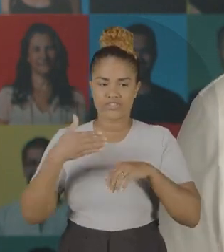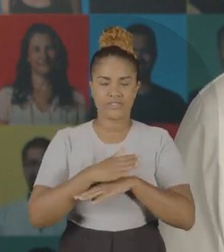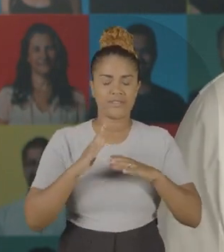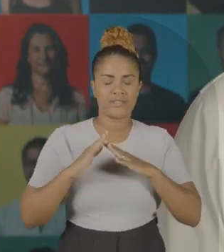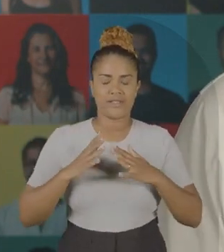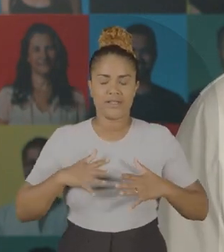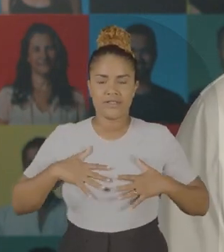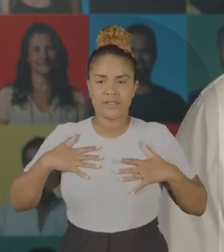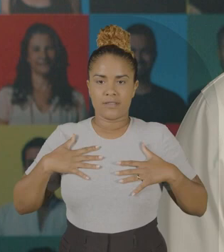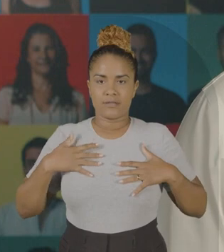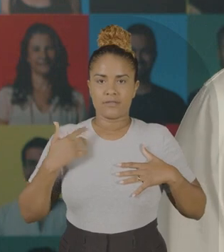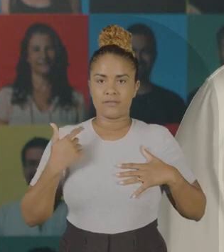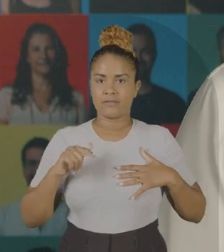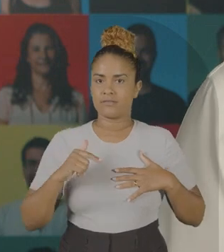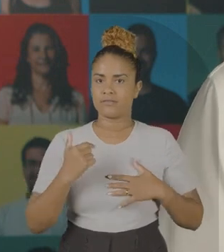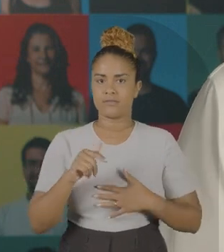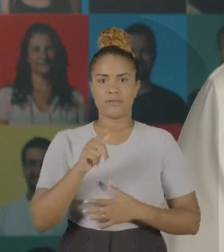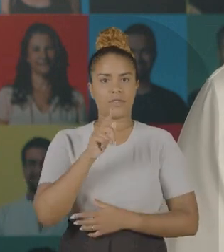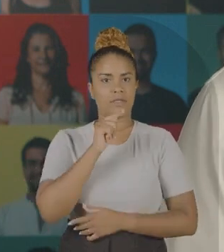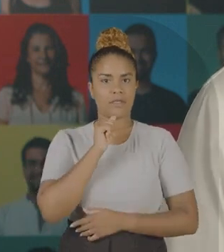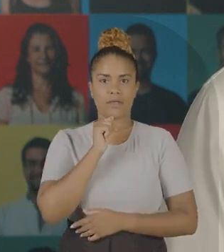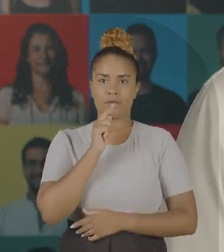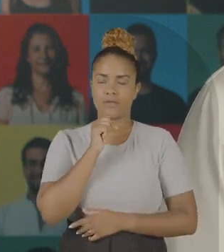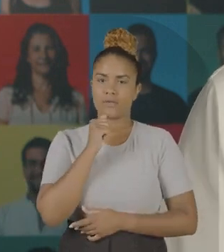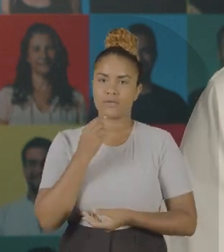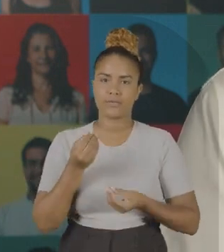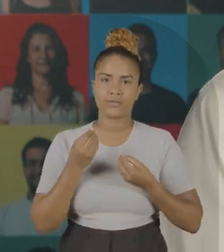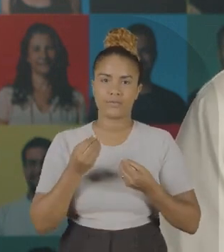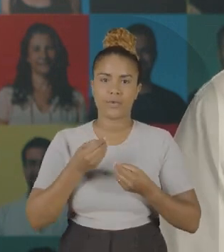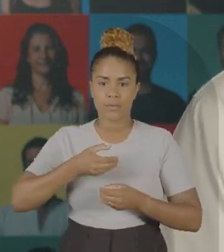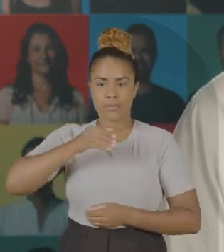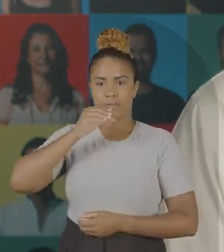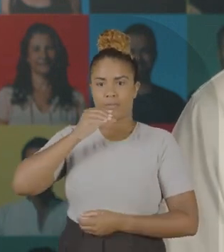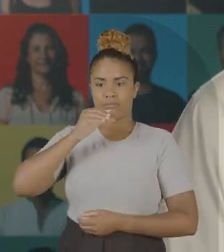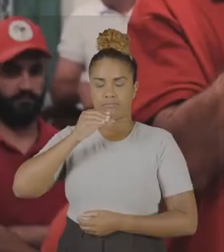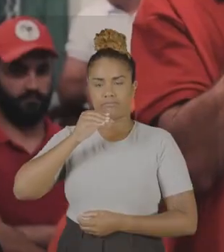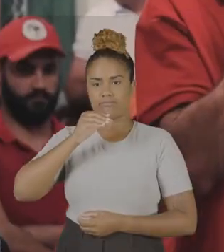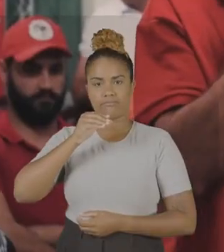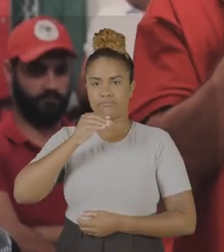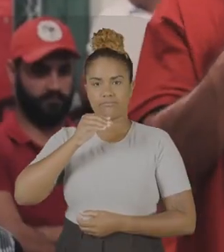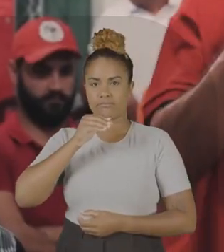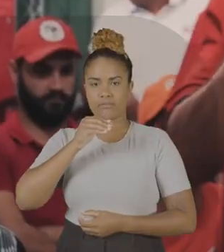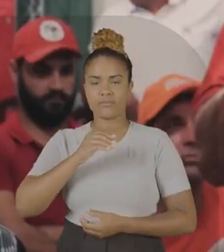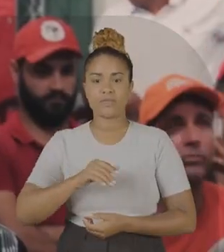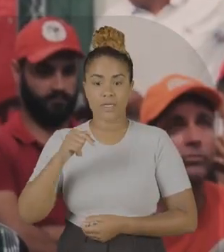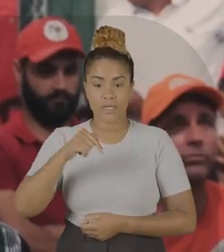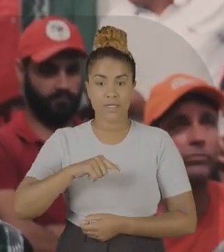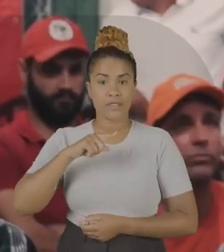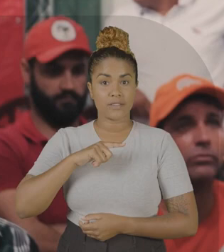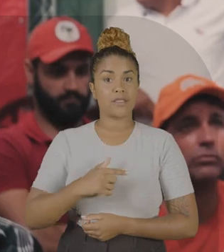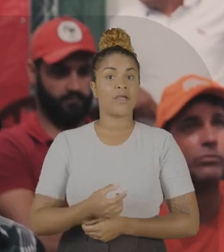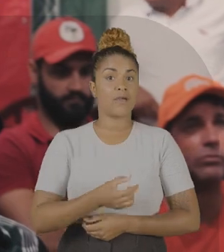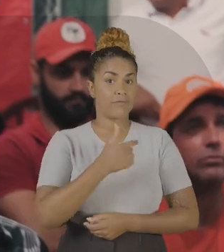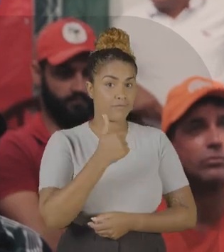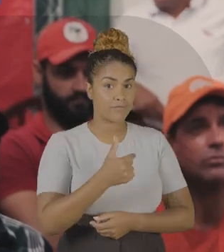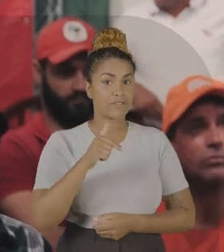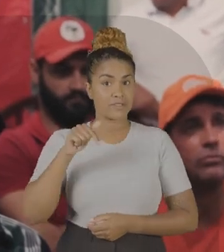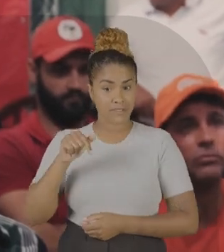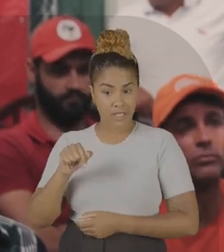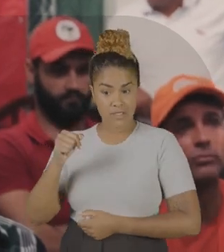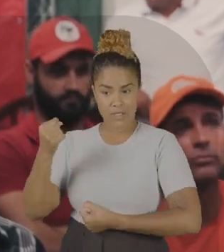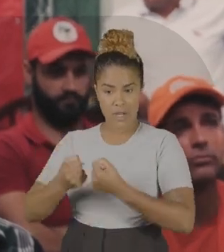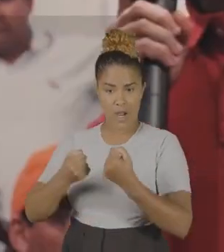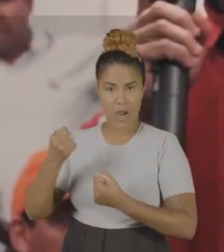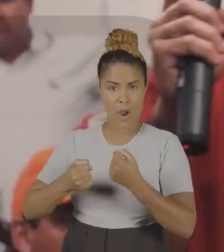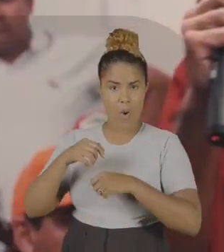banho quando volta para casa. Não ter água na torneira, não ter água para beber. A gente tinha aqui 27 caminhões,